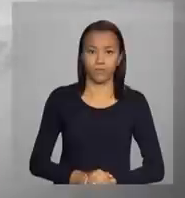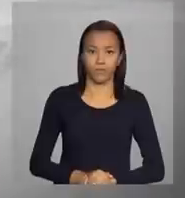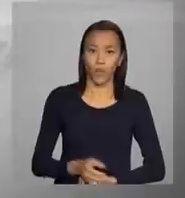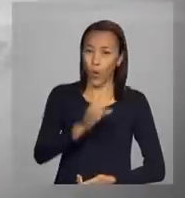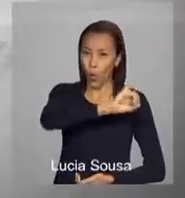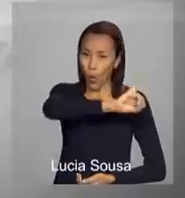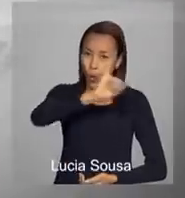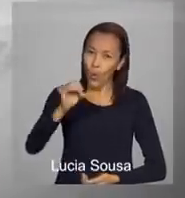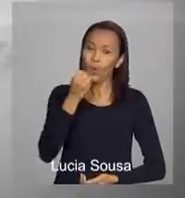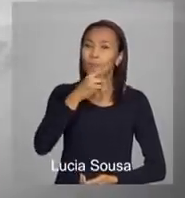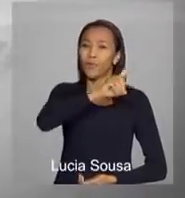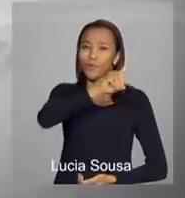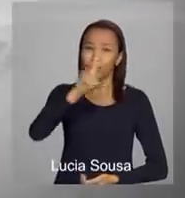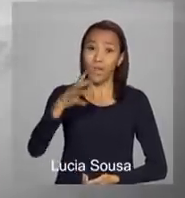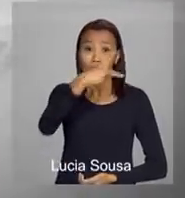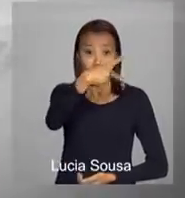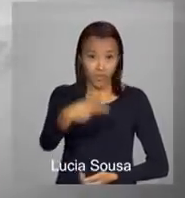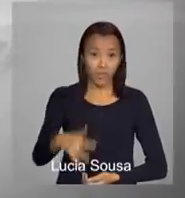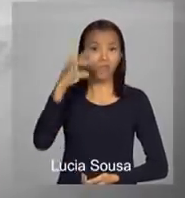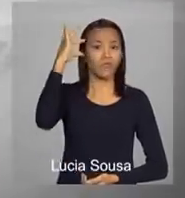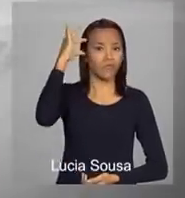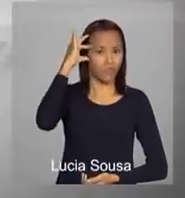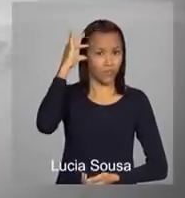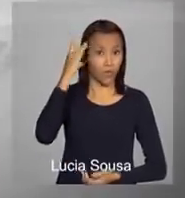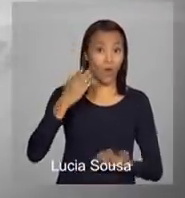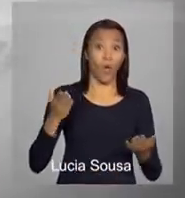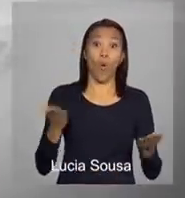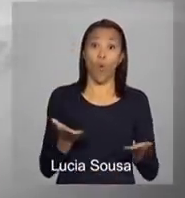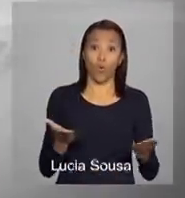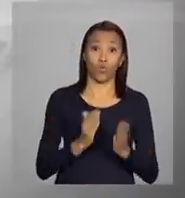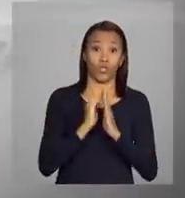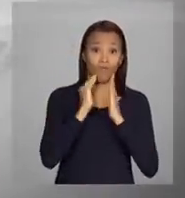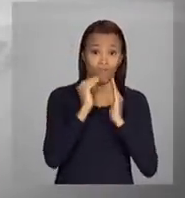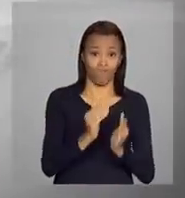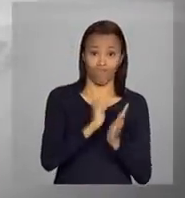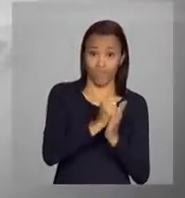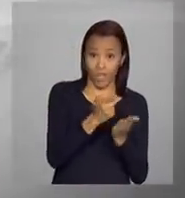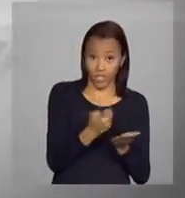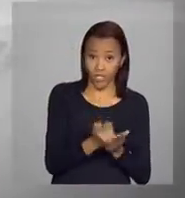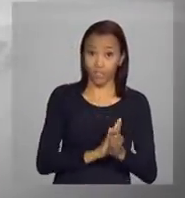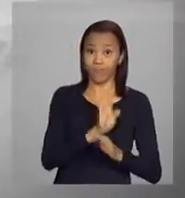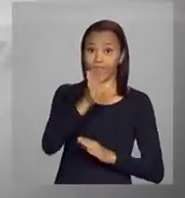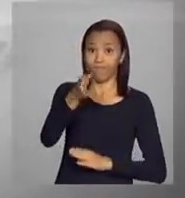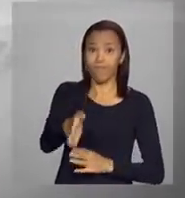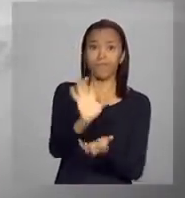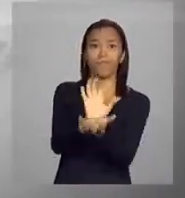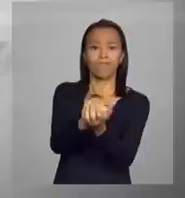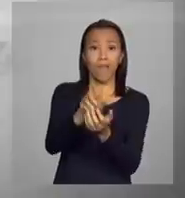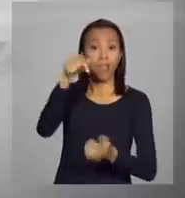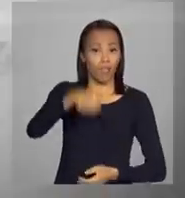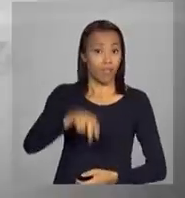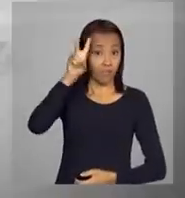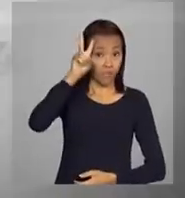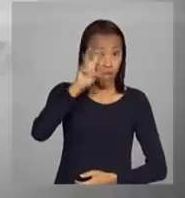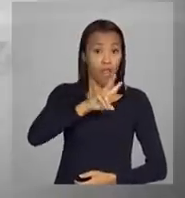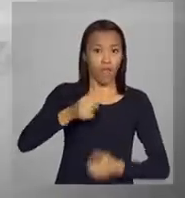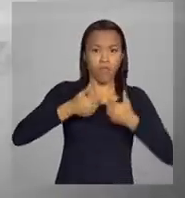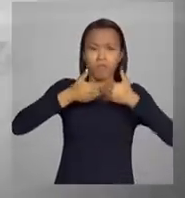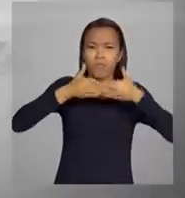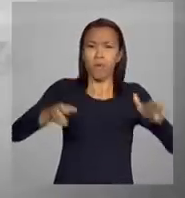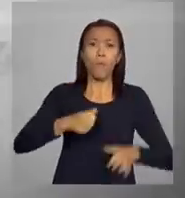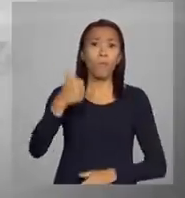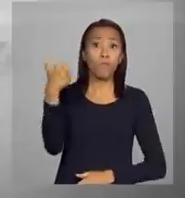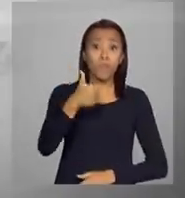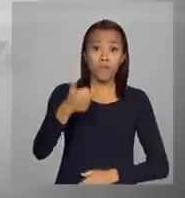Olá, bom dia! A presidenta Dilma Rousseff cumpre a agenda em Pernambuco nesta segunda-feira. Ela vai inaugurar o